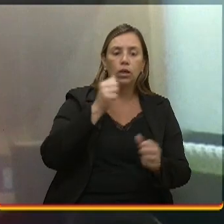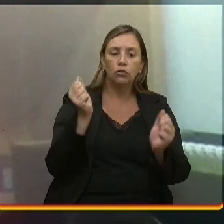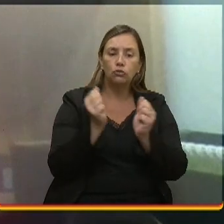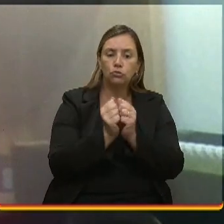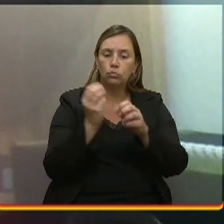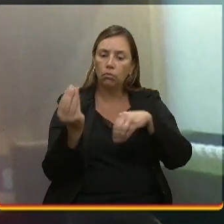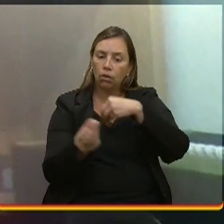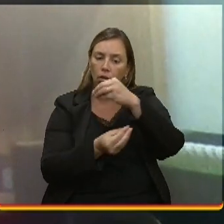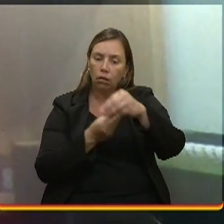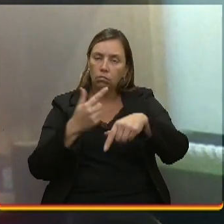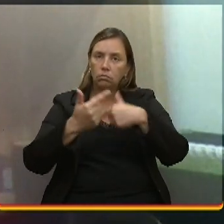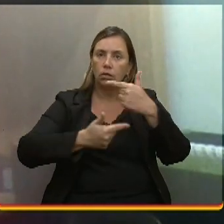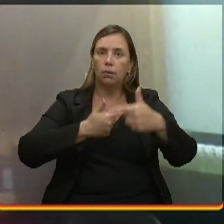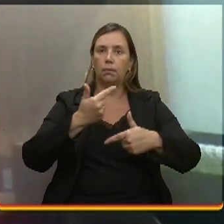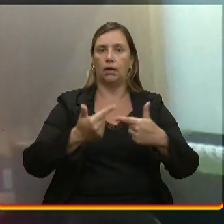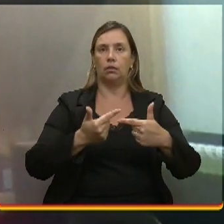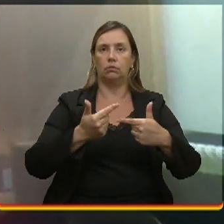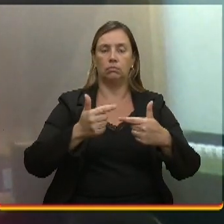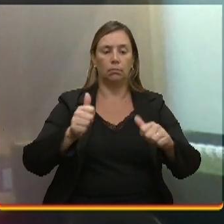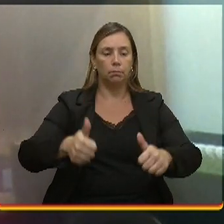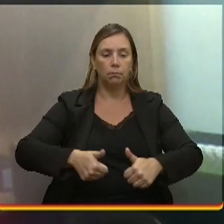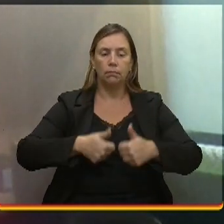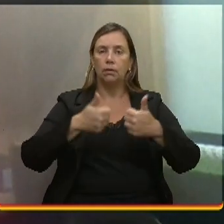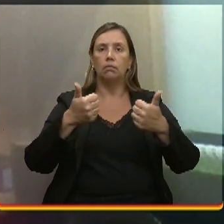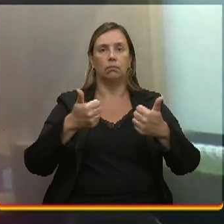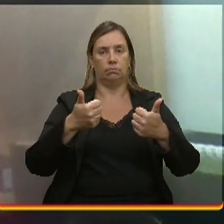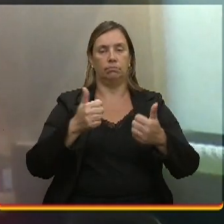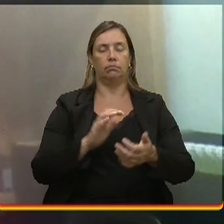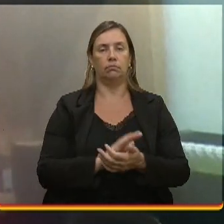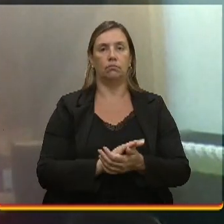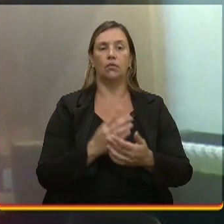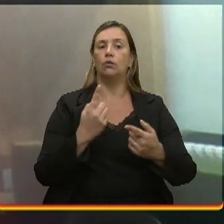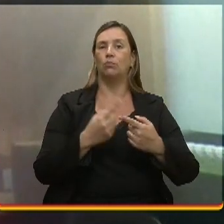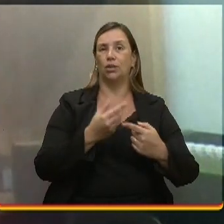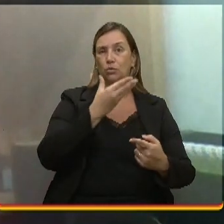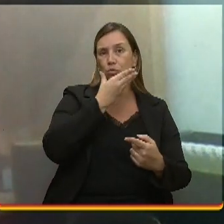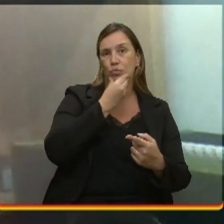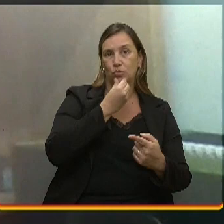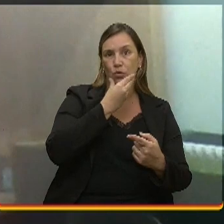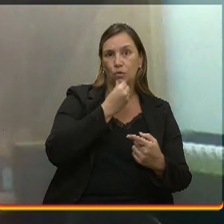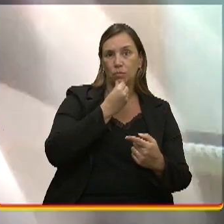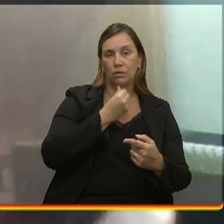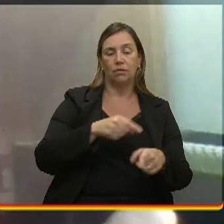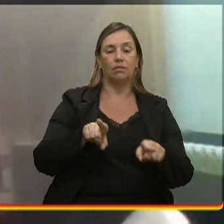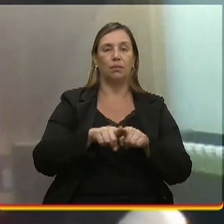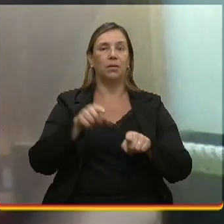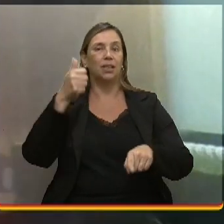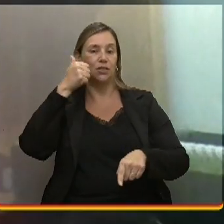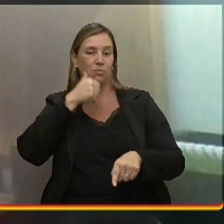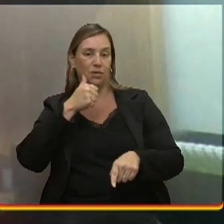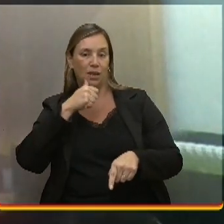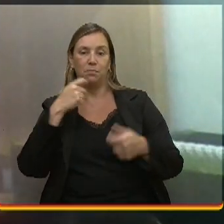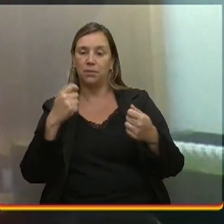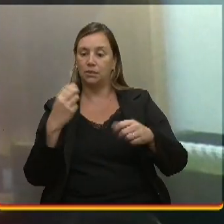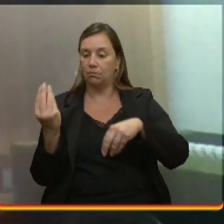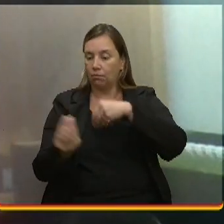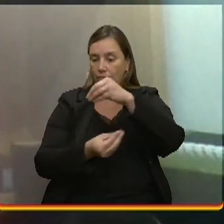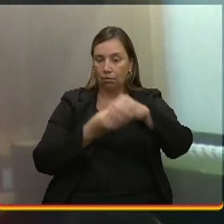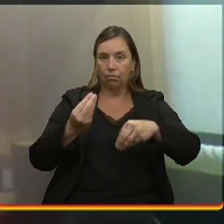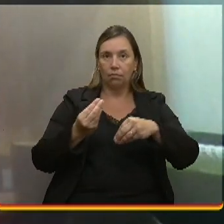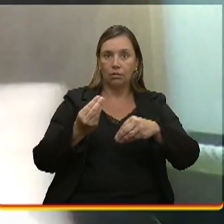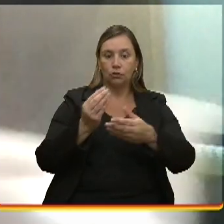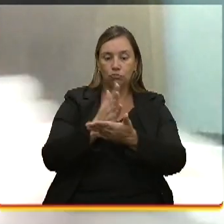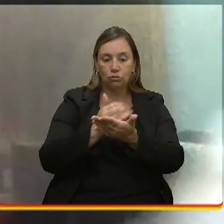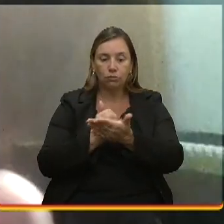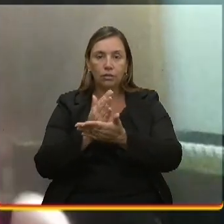trabalho. Isso só enriquece. Porque os homens e as mulheres têm talentos. Então, dividir esses talentos. Se um tem a força física,